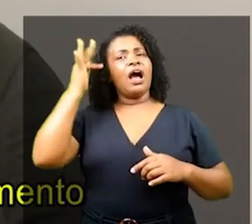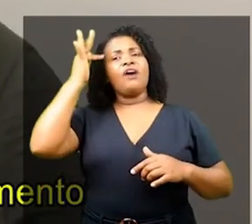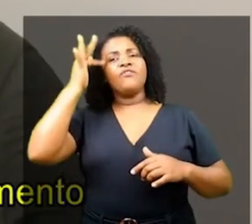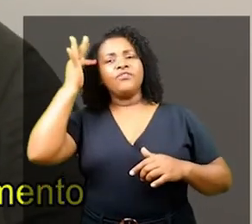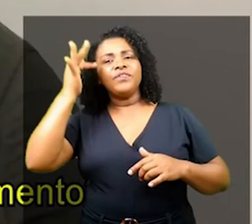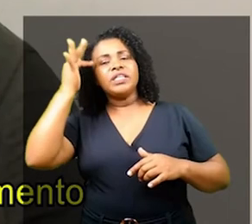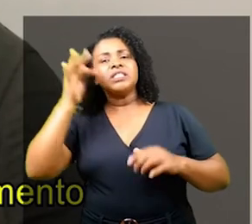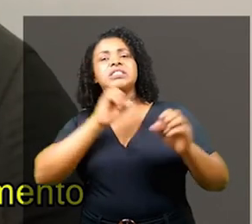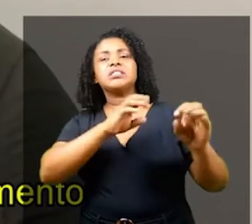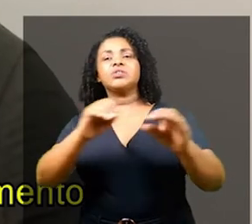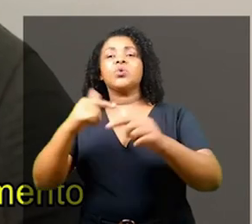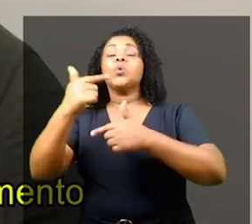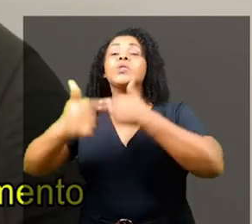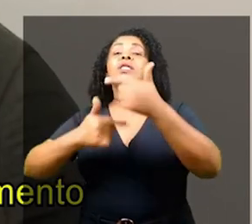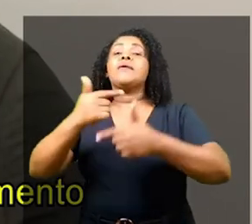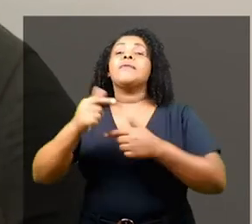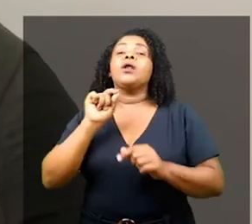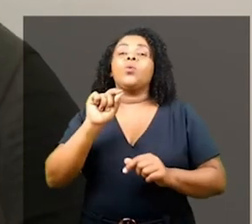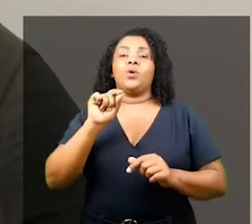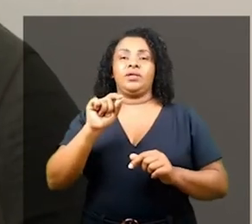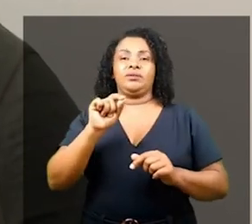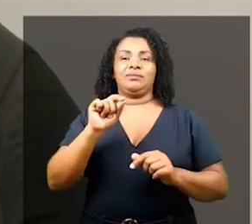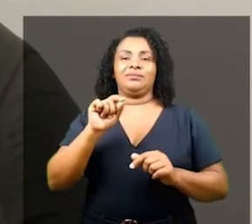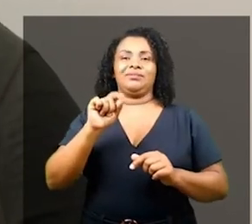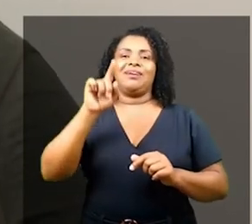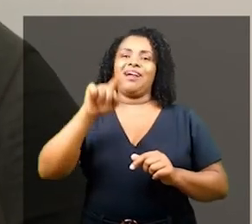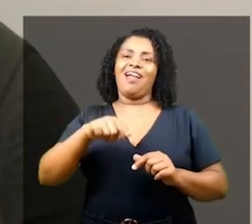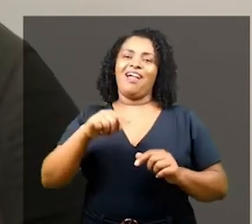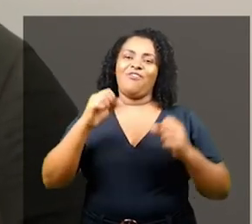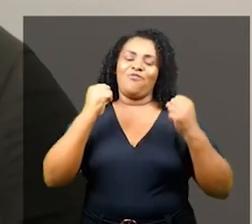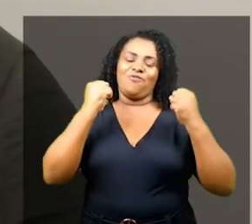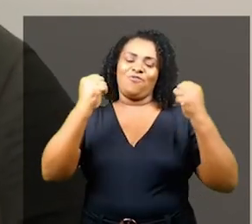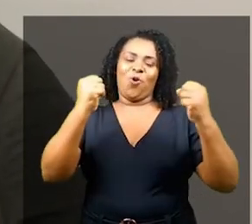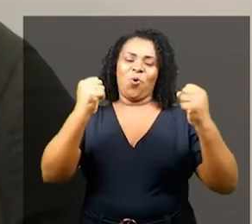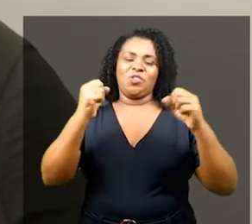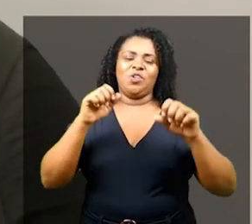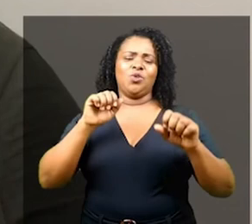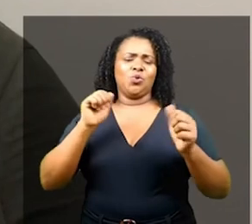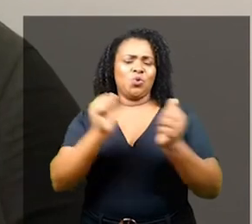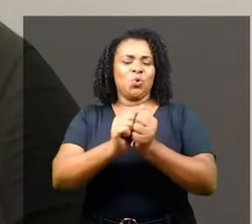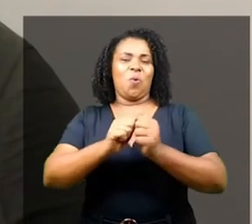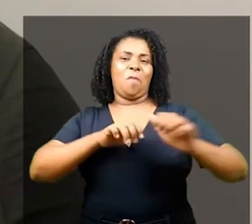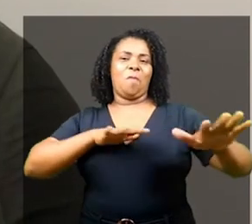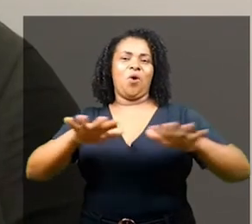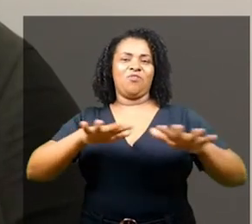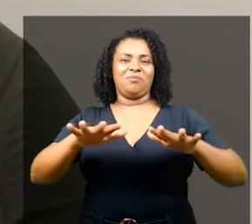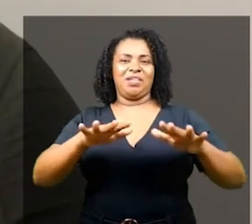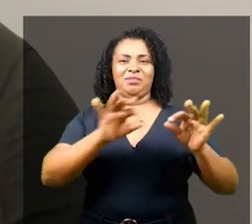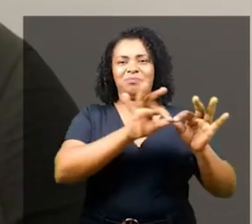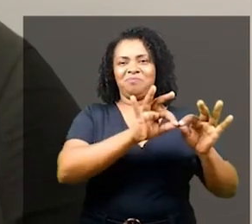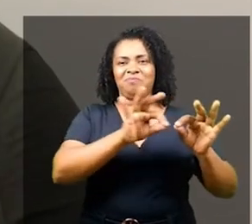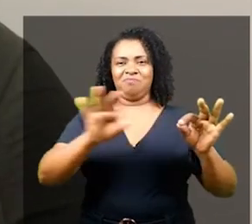Trabalho não é força, vezes deslocamento. O que eu posso dizer? Nossas estruturas estão